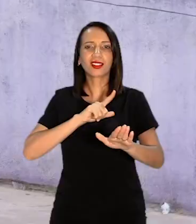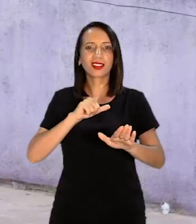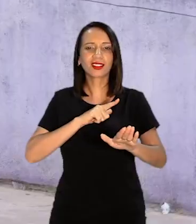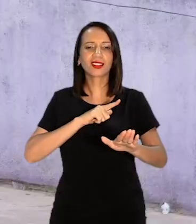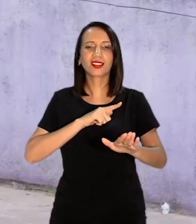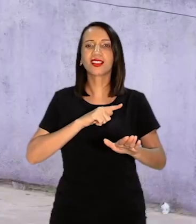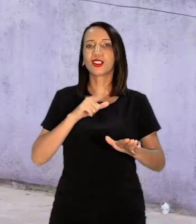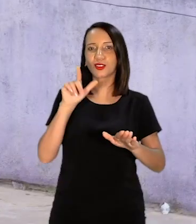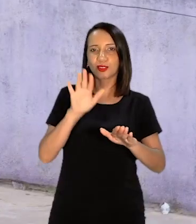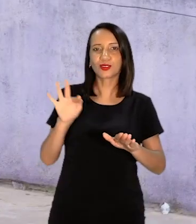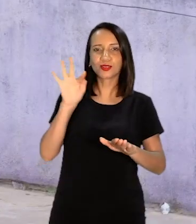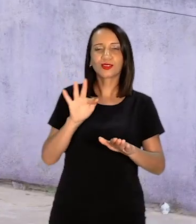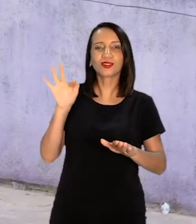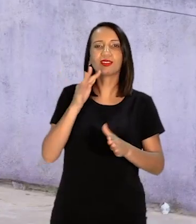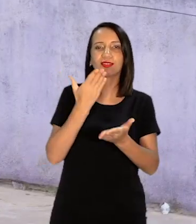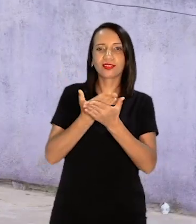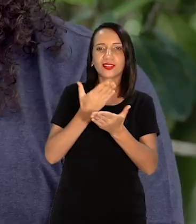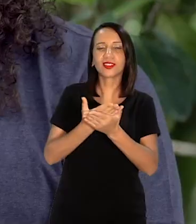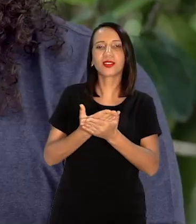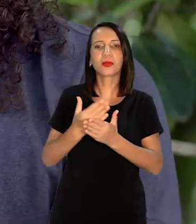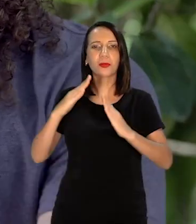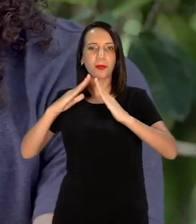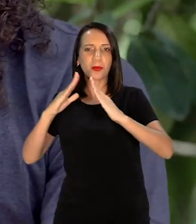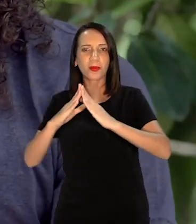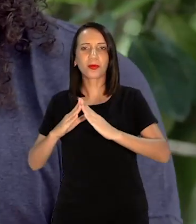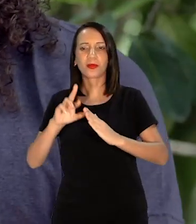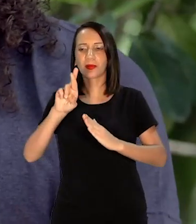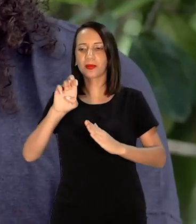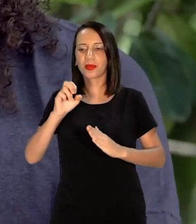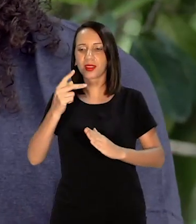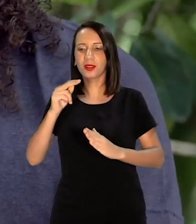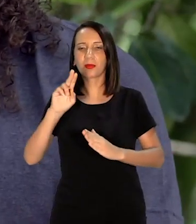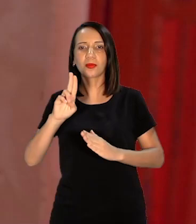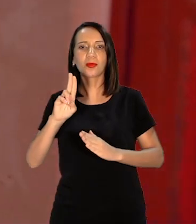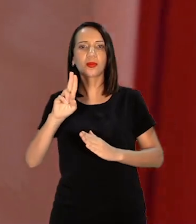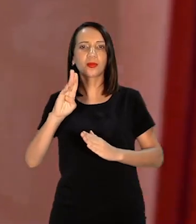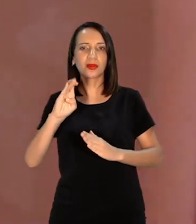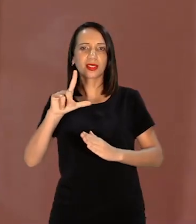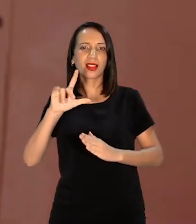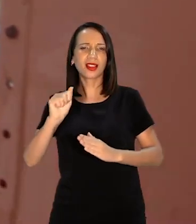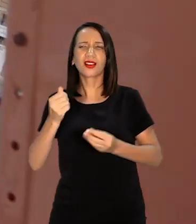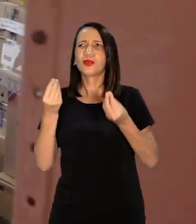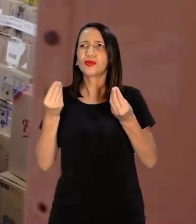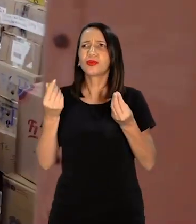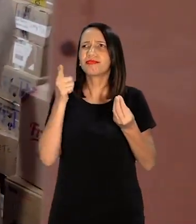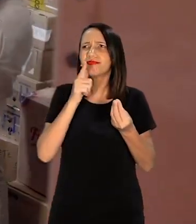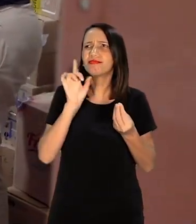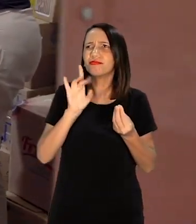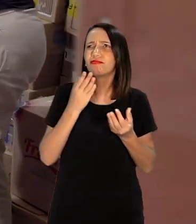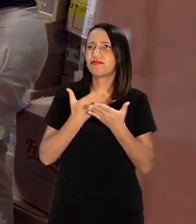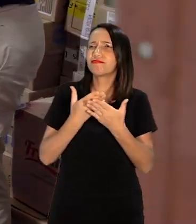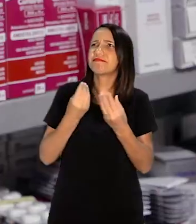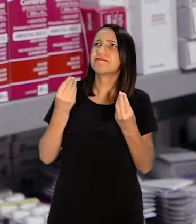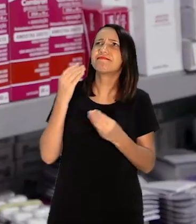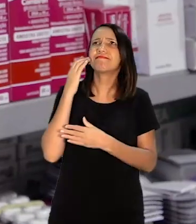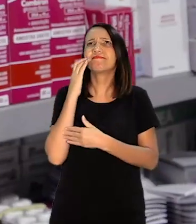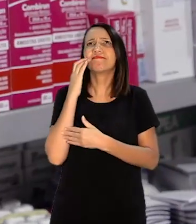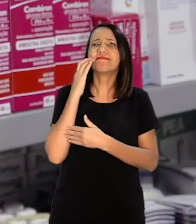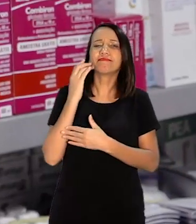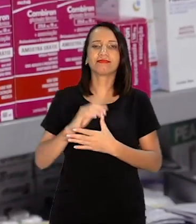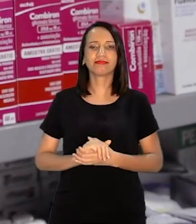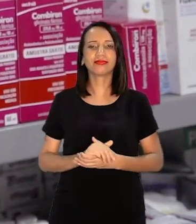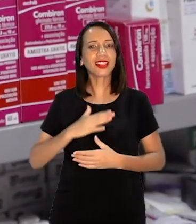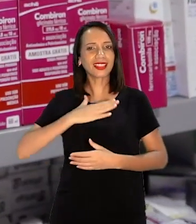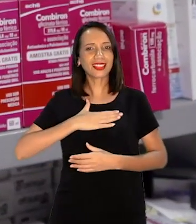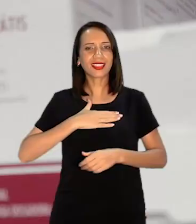Unifesp e moravam em República Como é possível ele só estudar, né? Depósito de medicamentos Eu